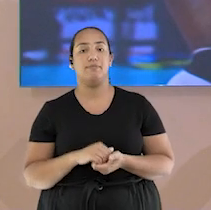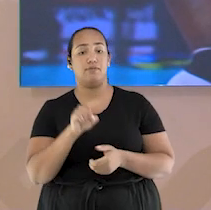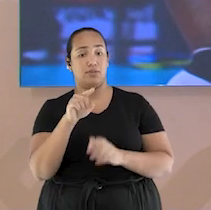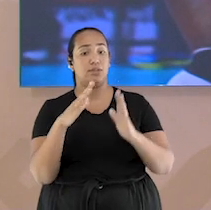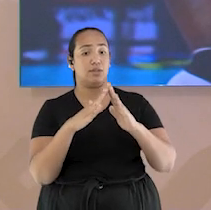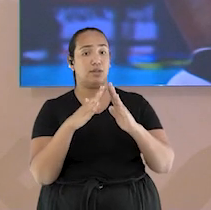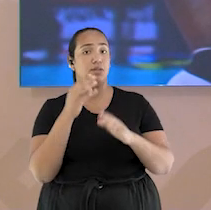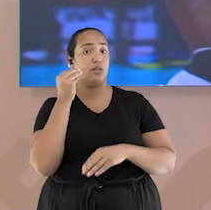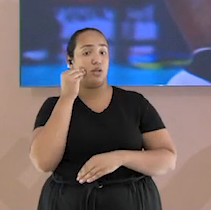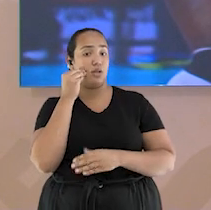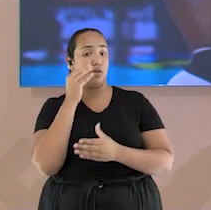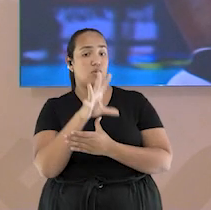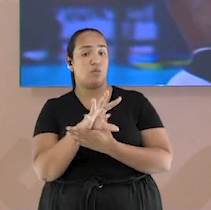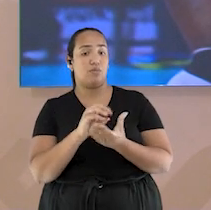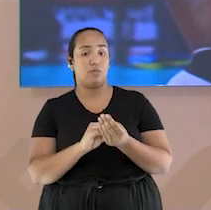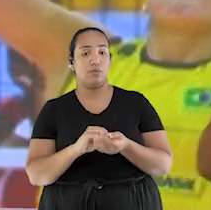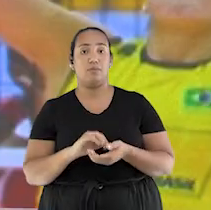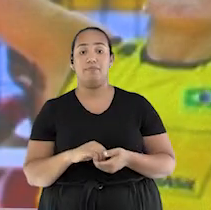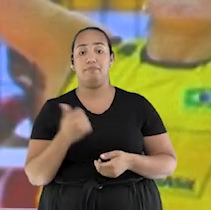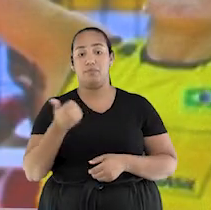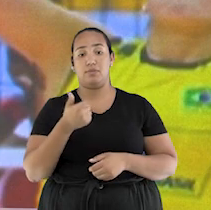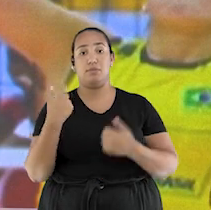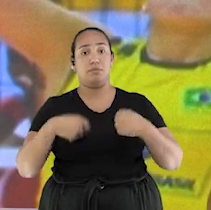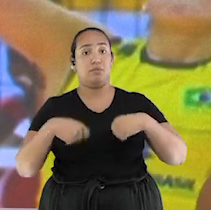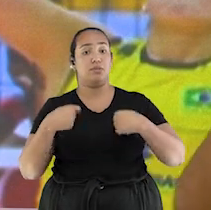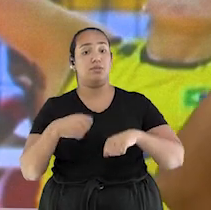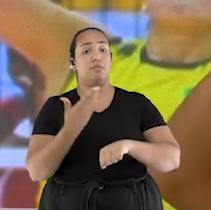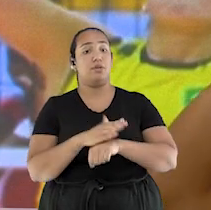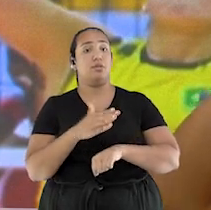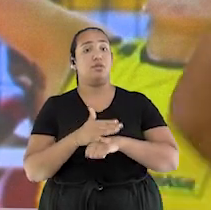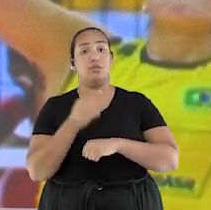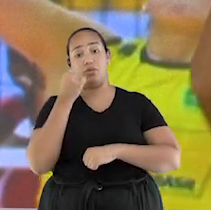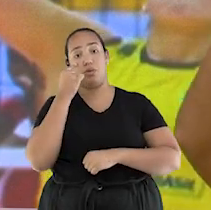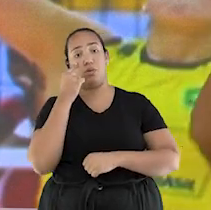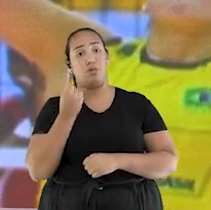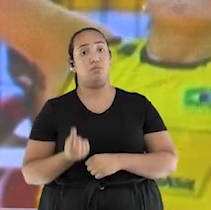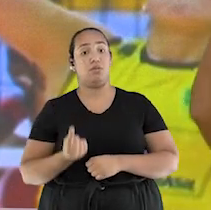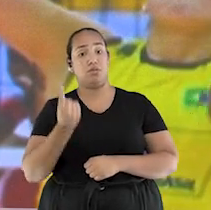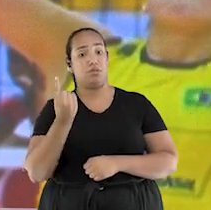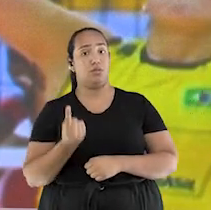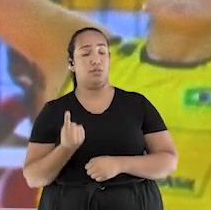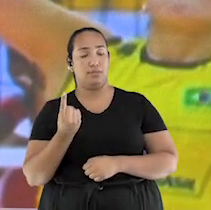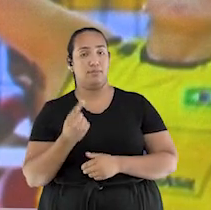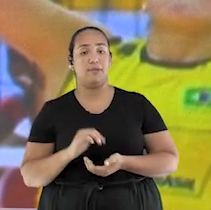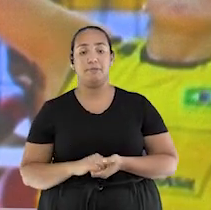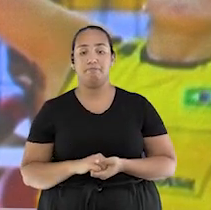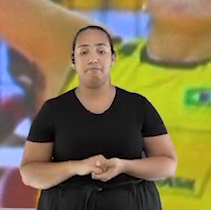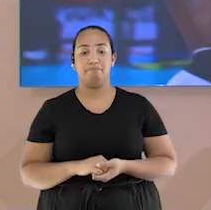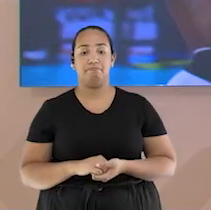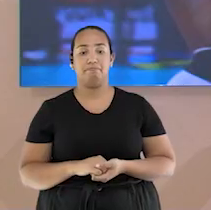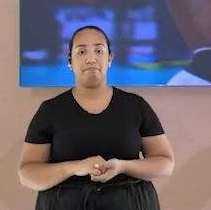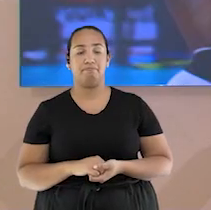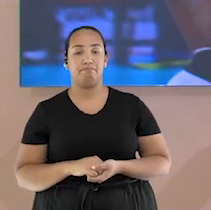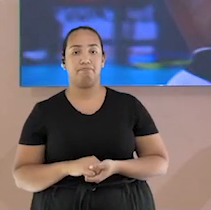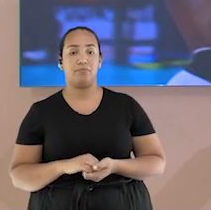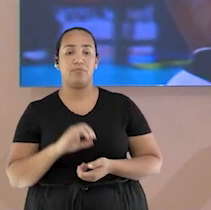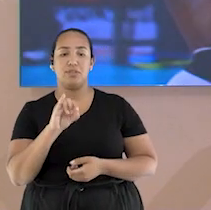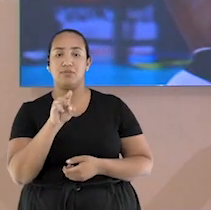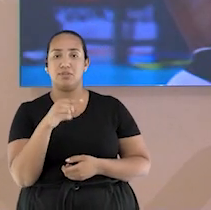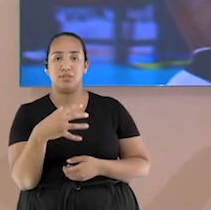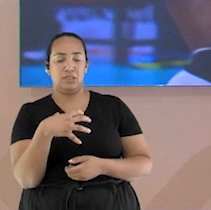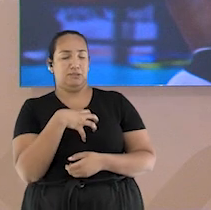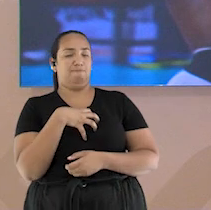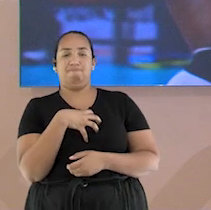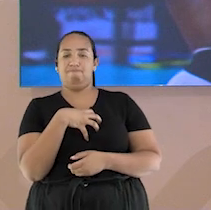fazer também em casa. Primeiro, você vai fazer esse exercício aqui de jogar para cima. Se você não sentir o